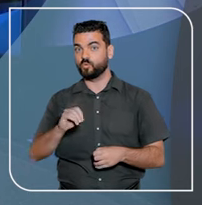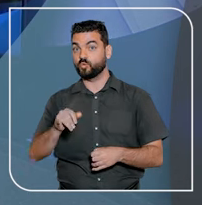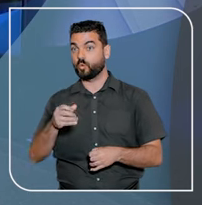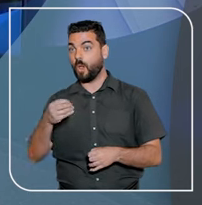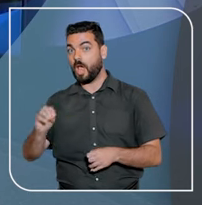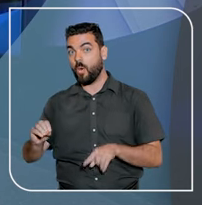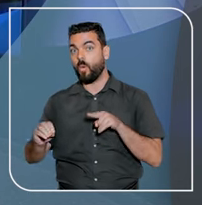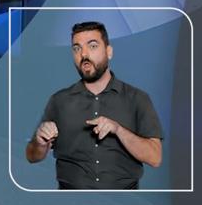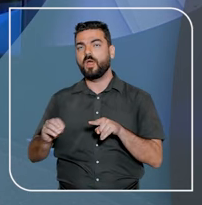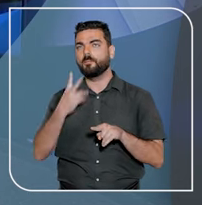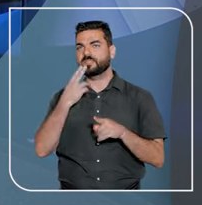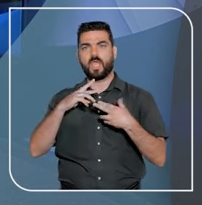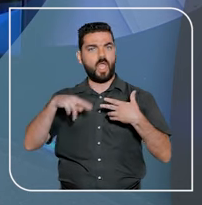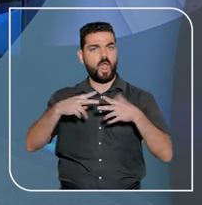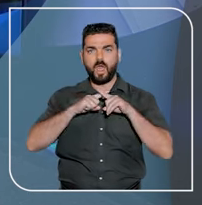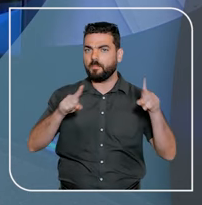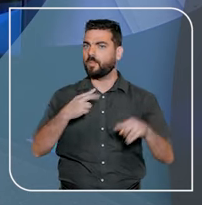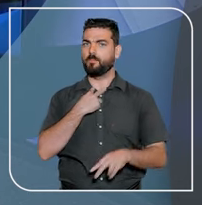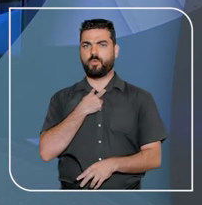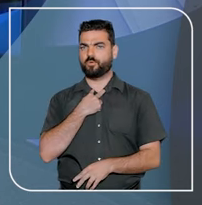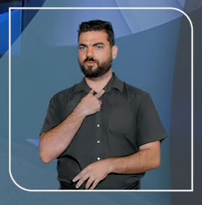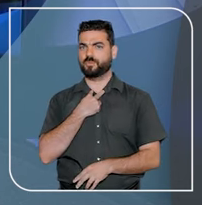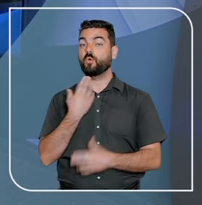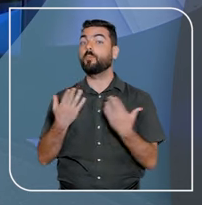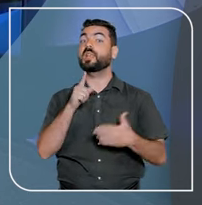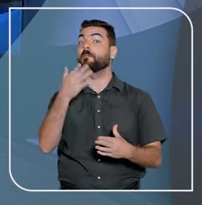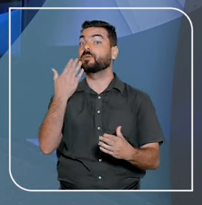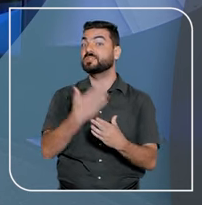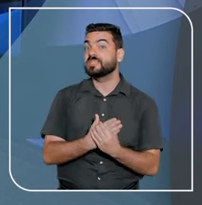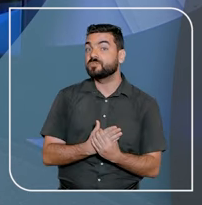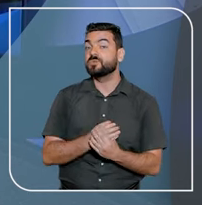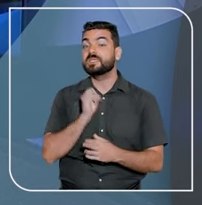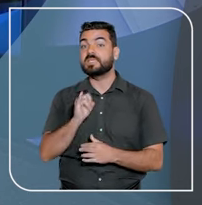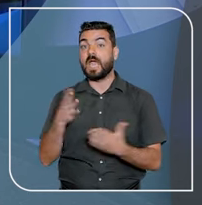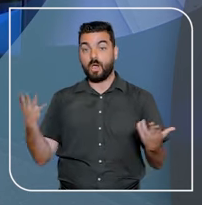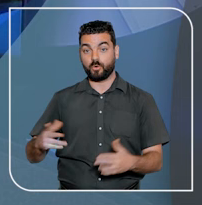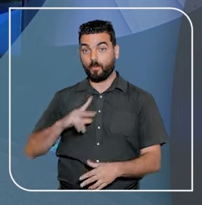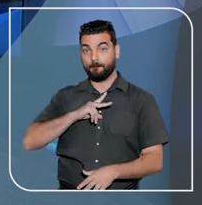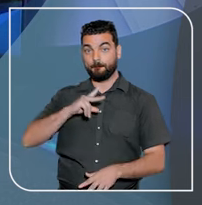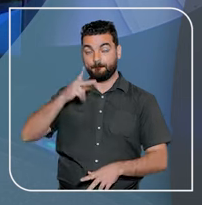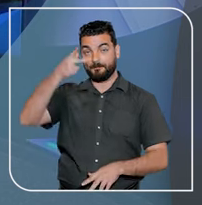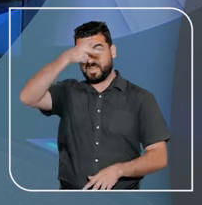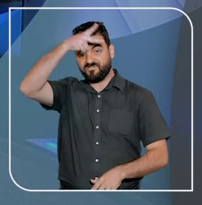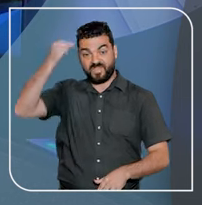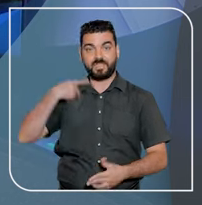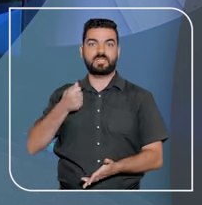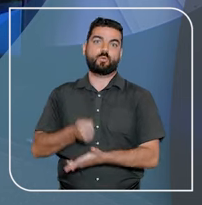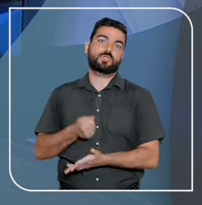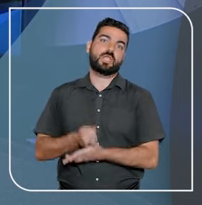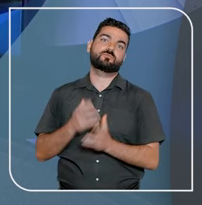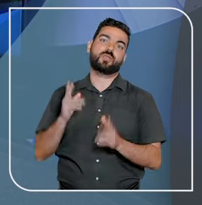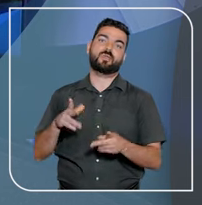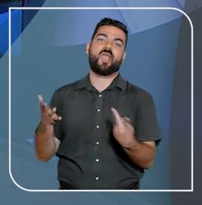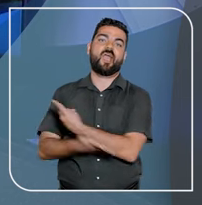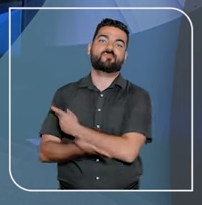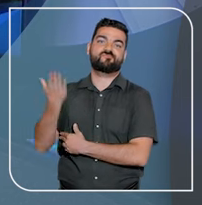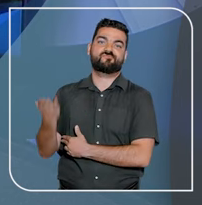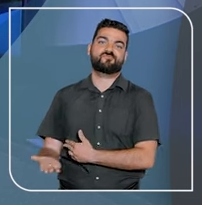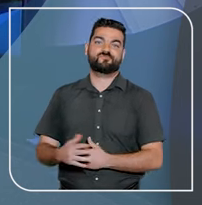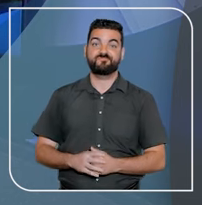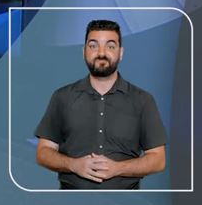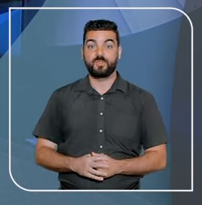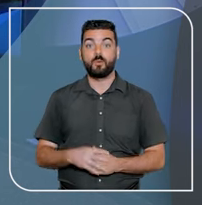de São João del Rey não pode recorrer contra a decisão em processo no qual o atual prefeito foi condenado por